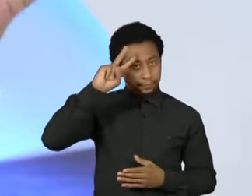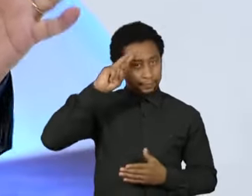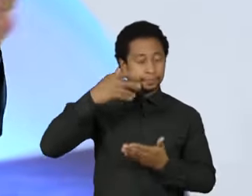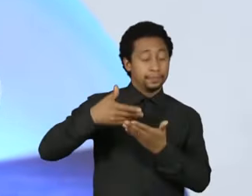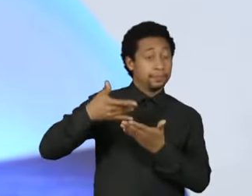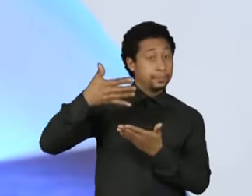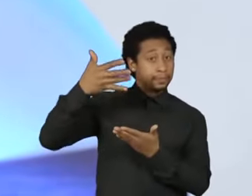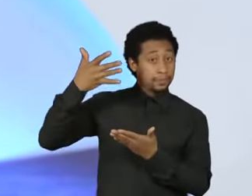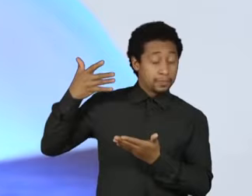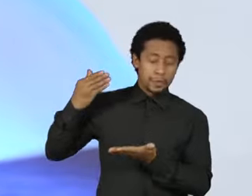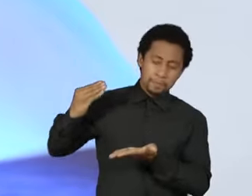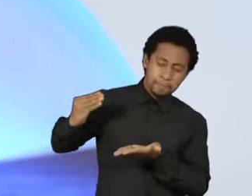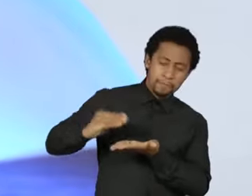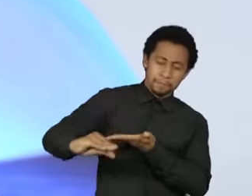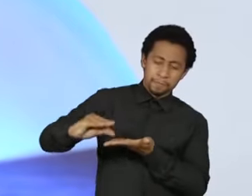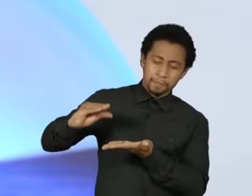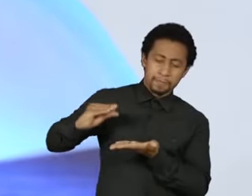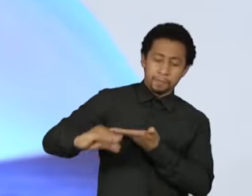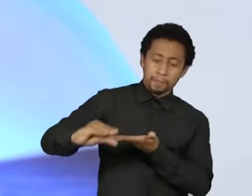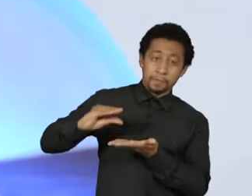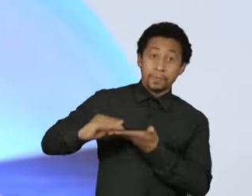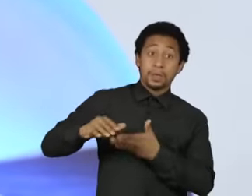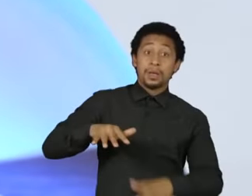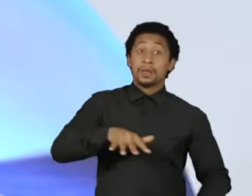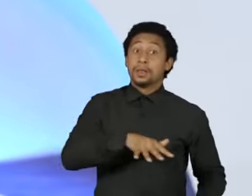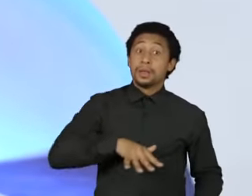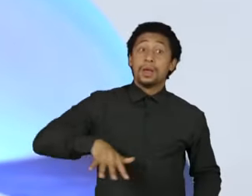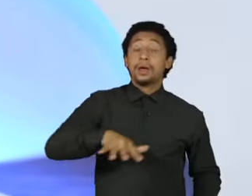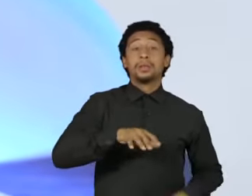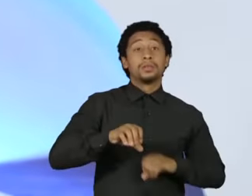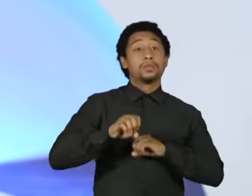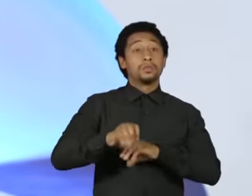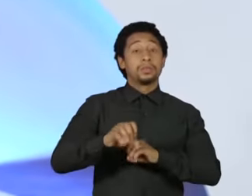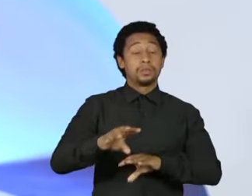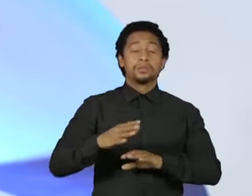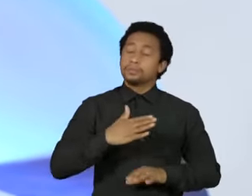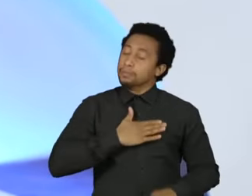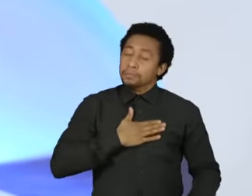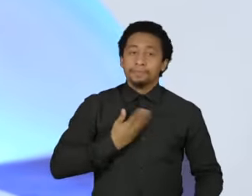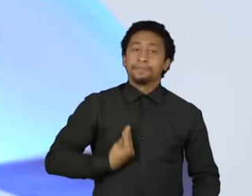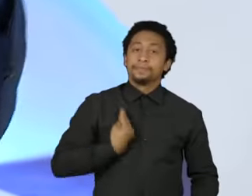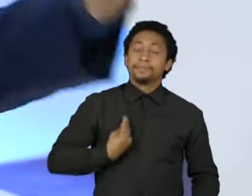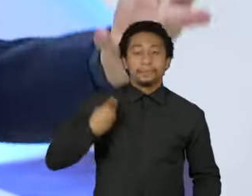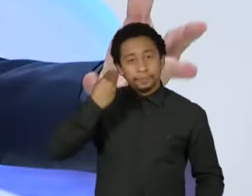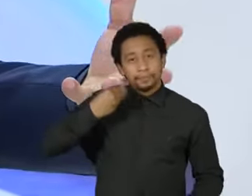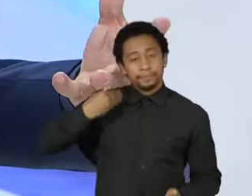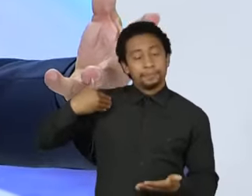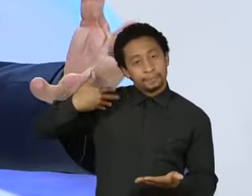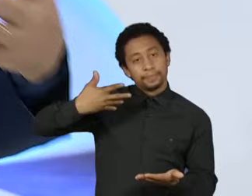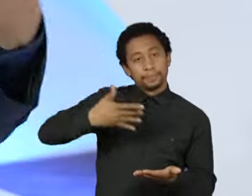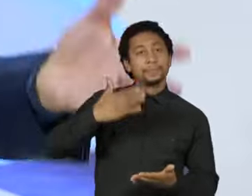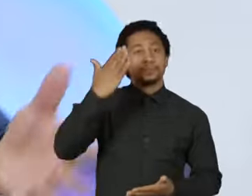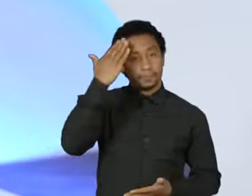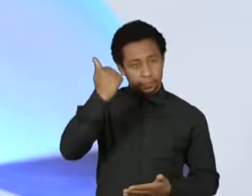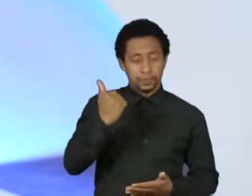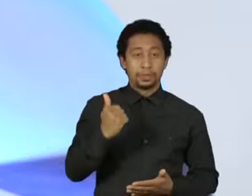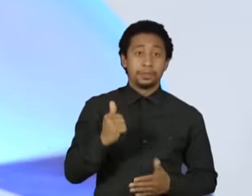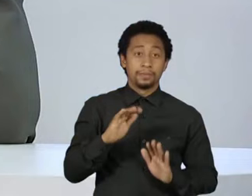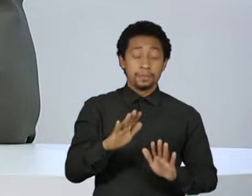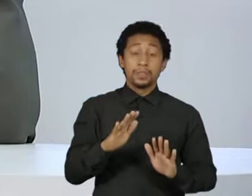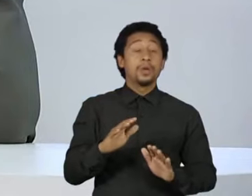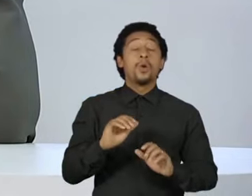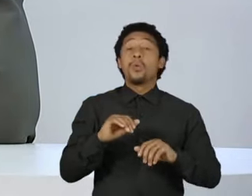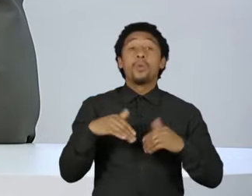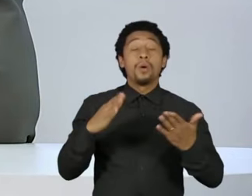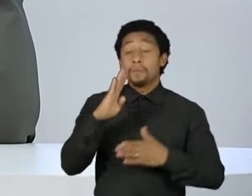educacional, isso é bandeira da minha vida. Se você for me perguntar assim, Paulo, qual é a prioridade do país? Melhorar a educação,